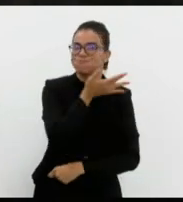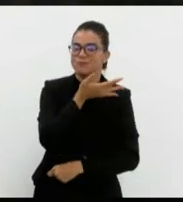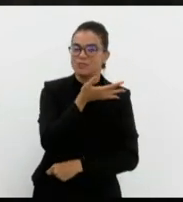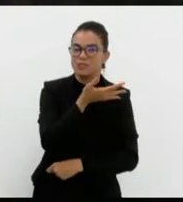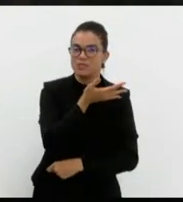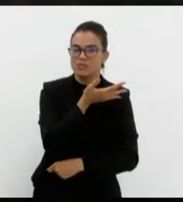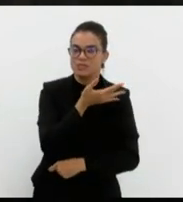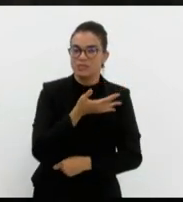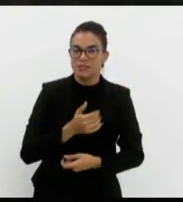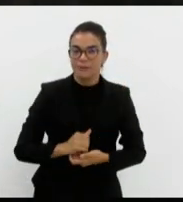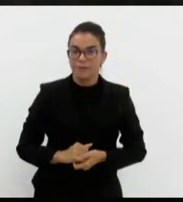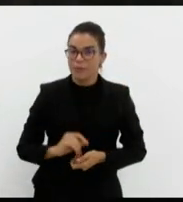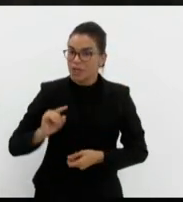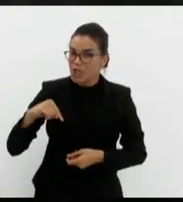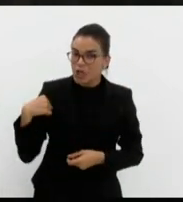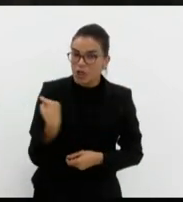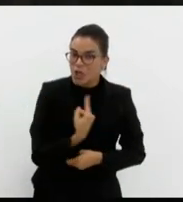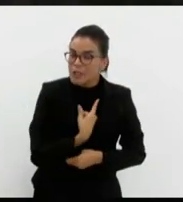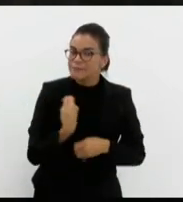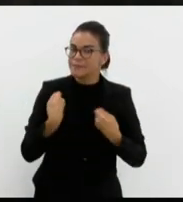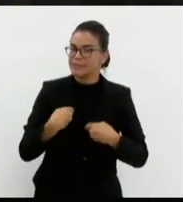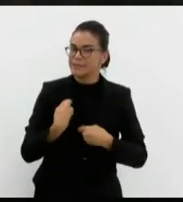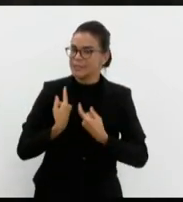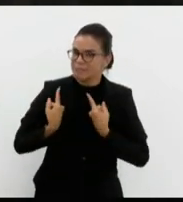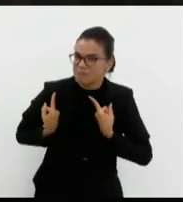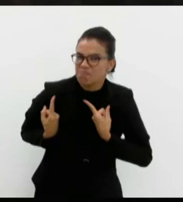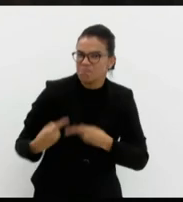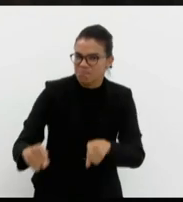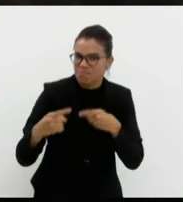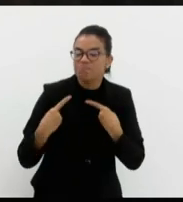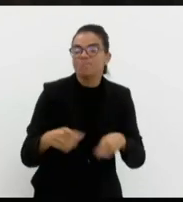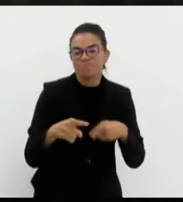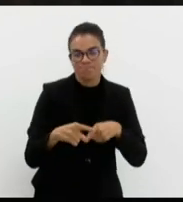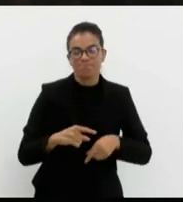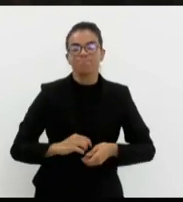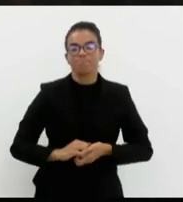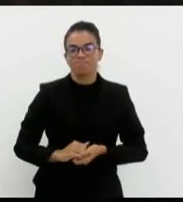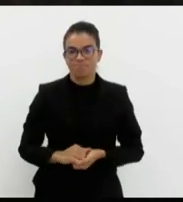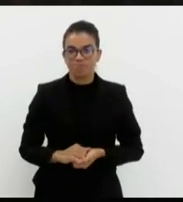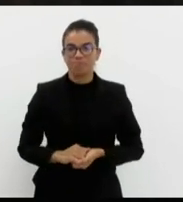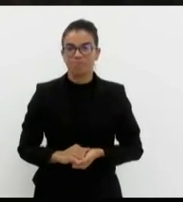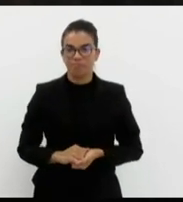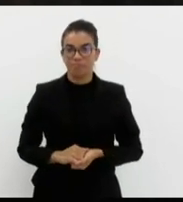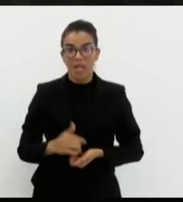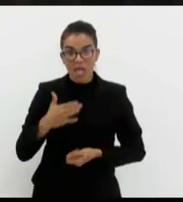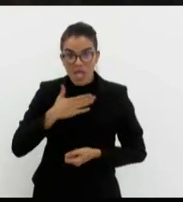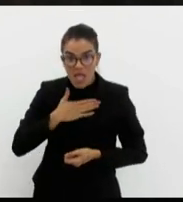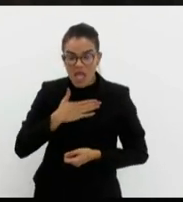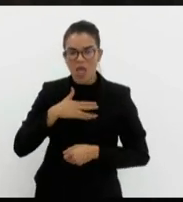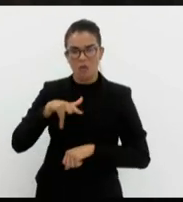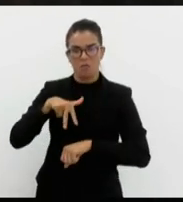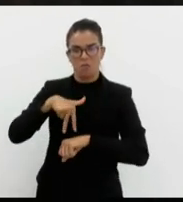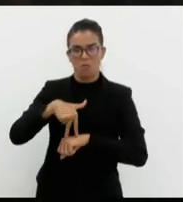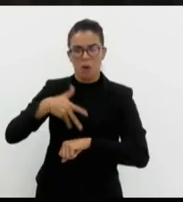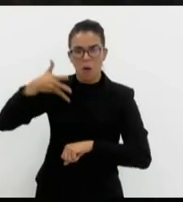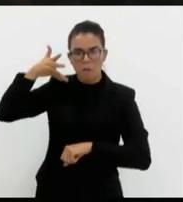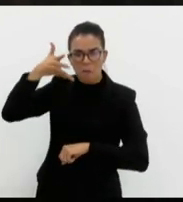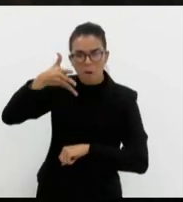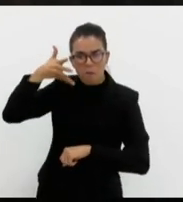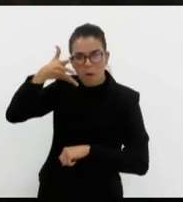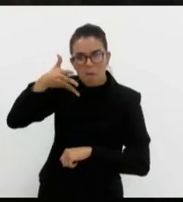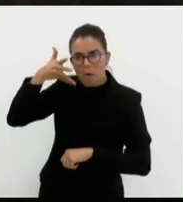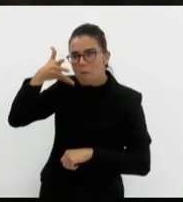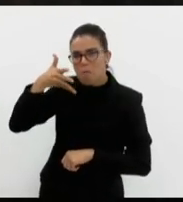que todos nós devemos ser contra. Todos nós. eu me pronunciei aqui, deputado Atila